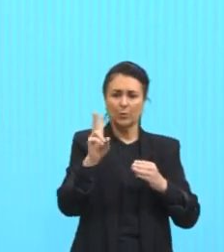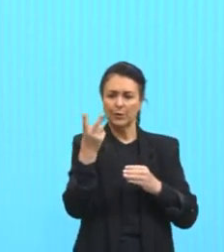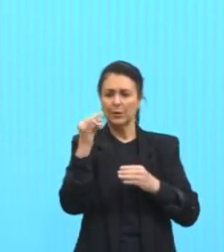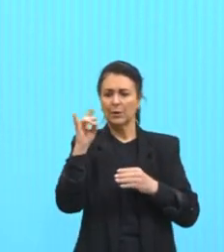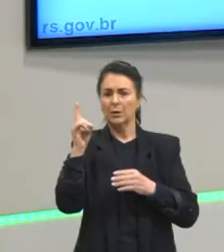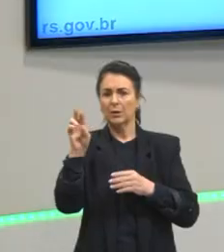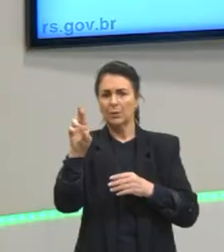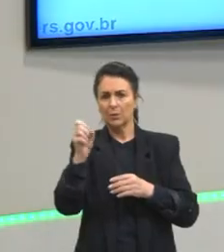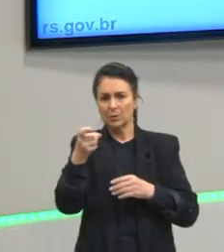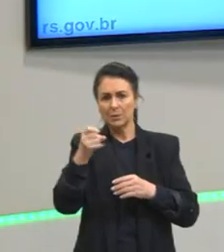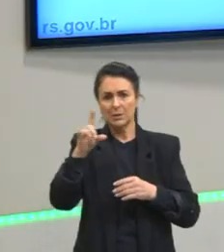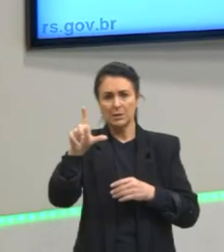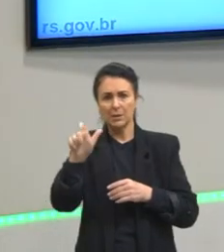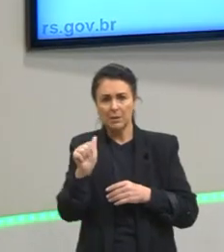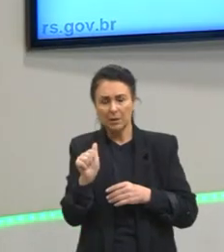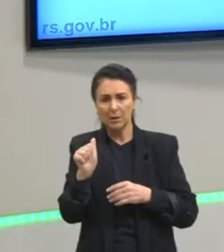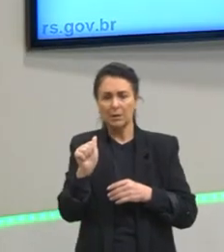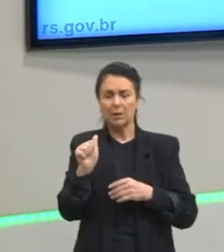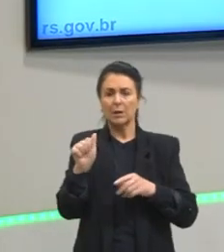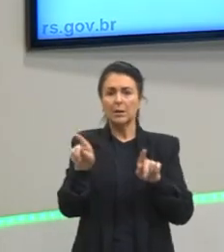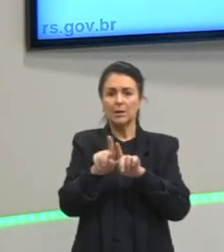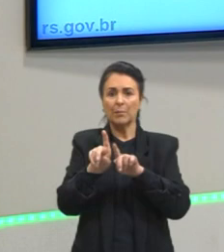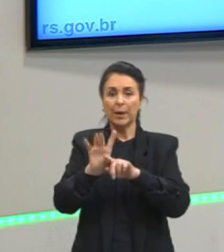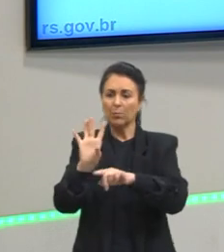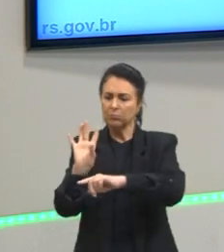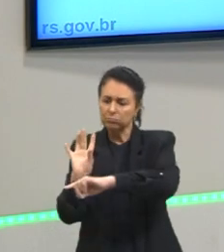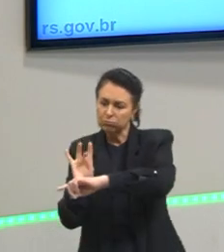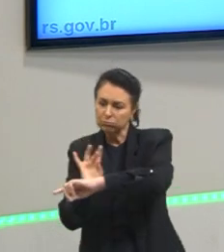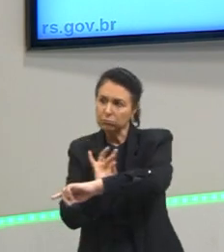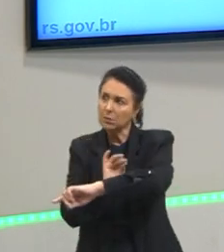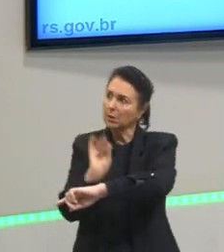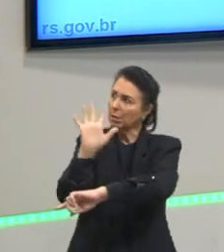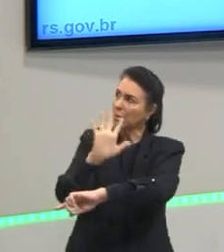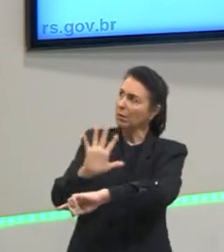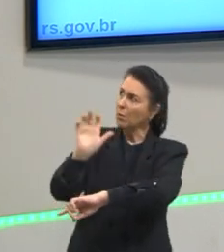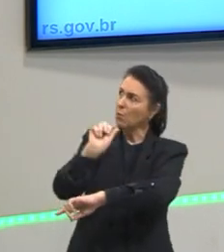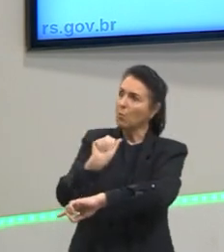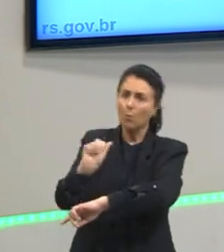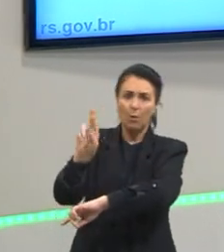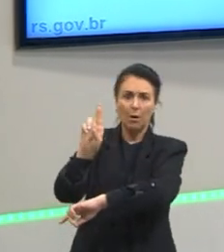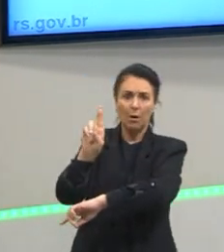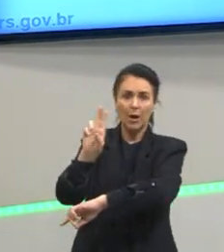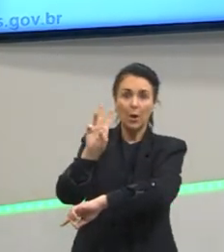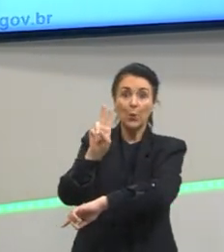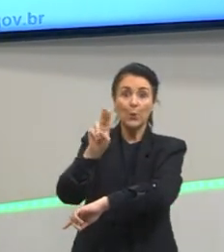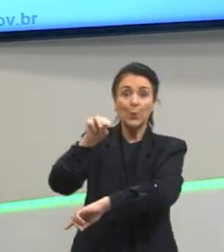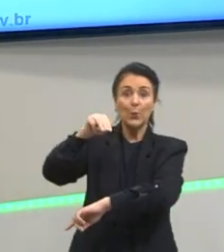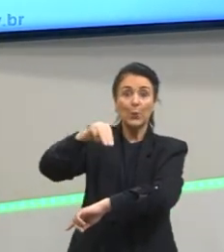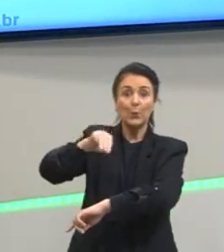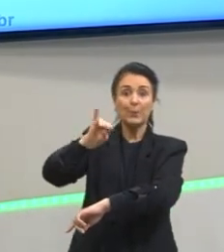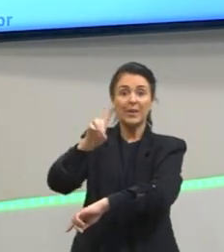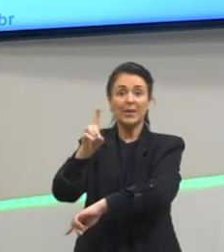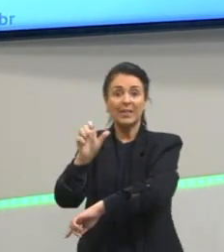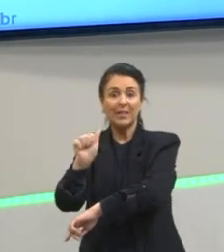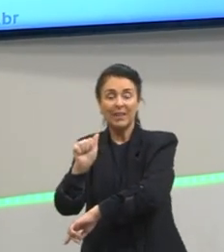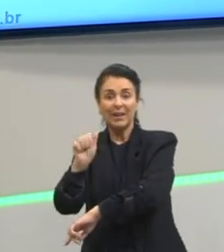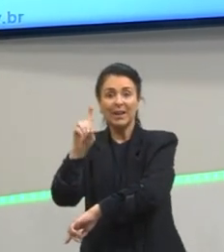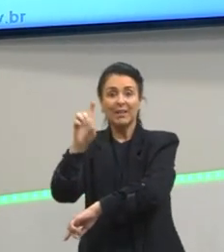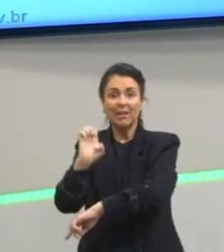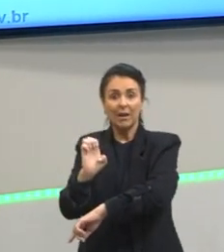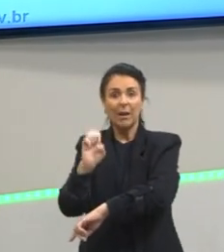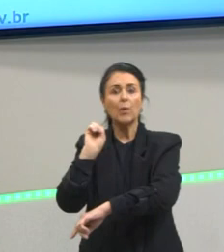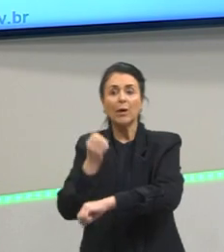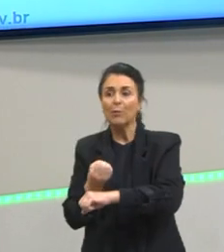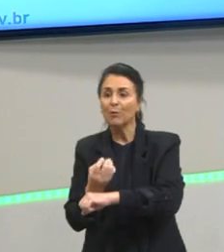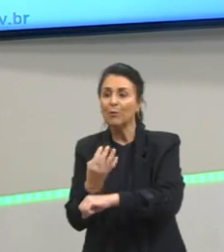com a umidade contida no ambiente. O que é a umidade contida no ambiente? É vapor d'água, né? É